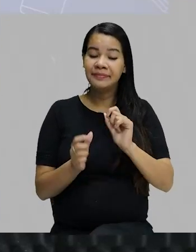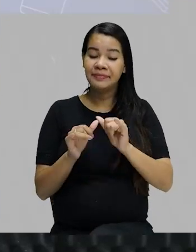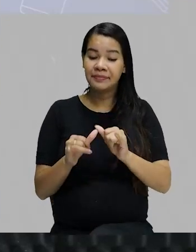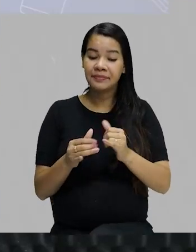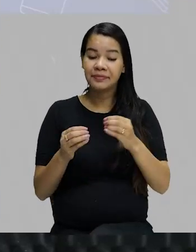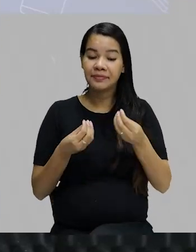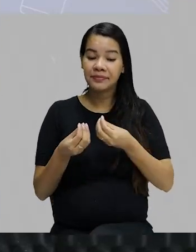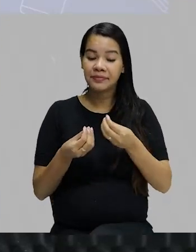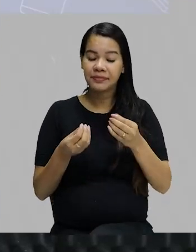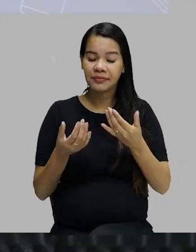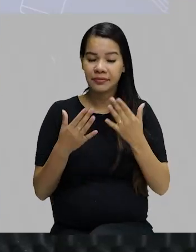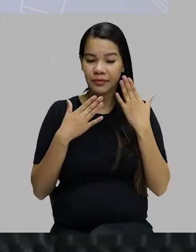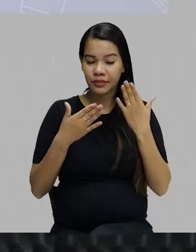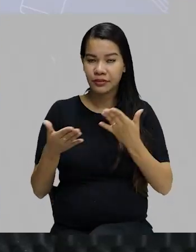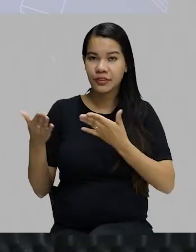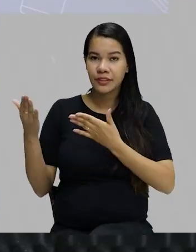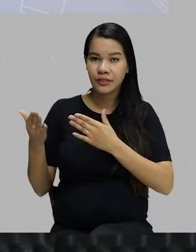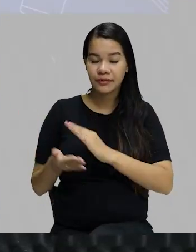estudai vós.